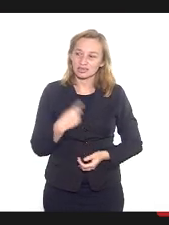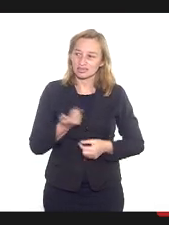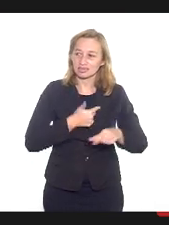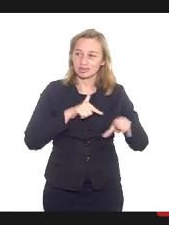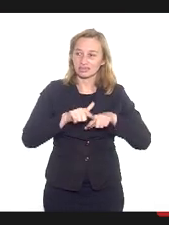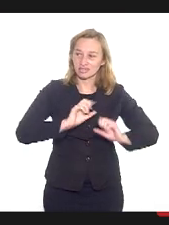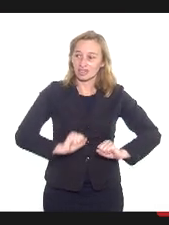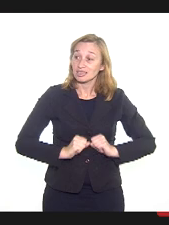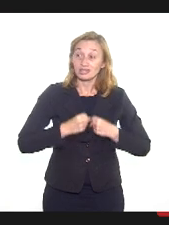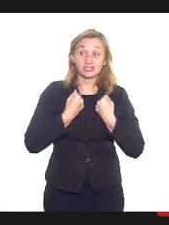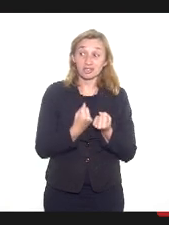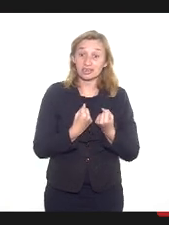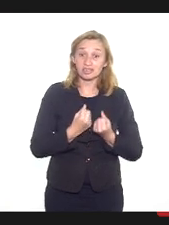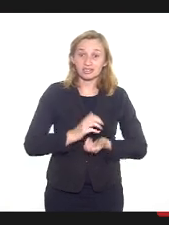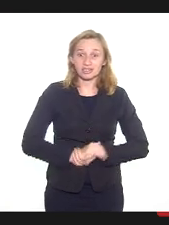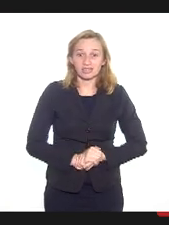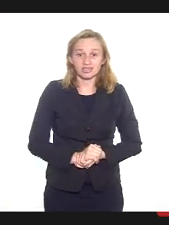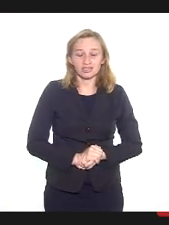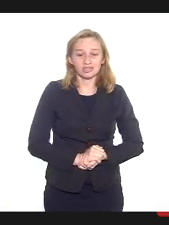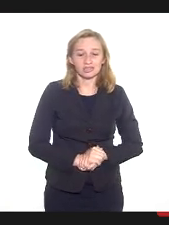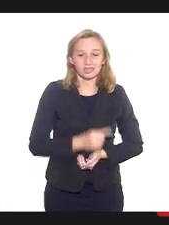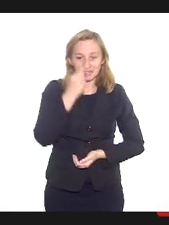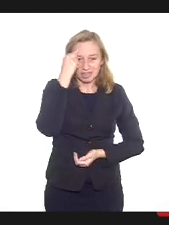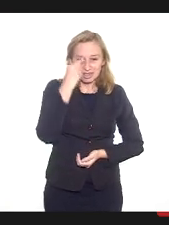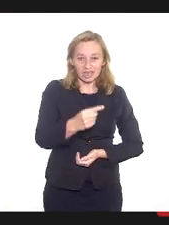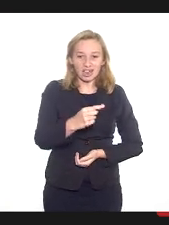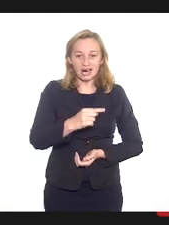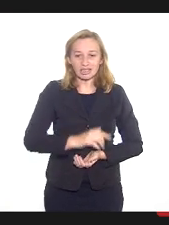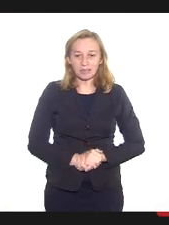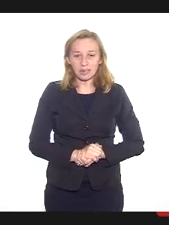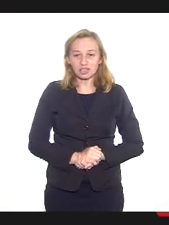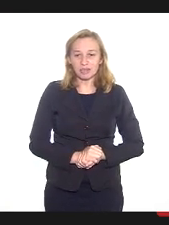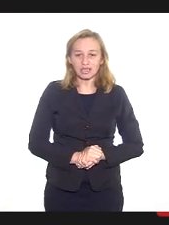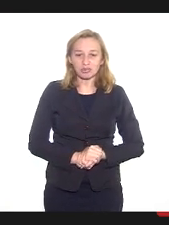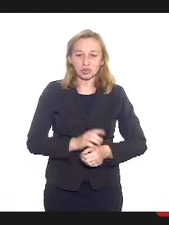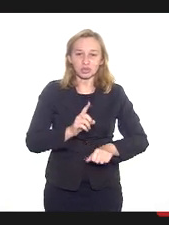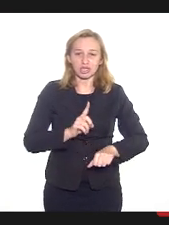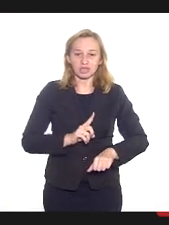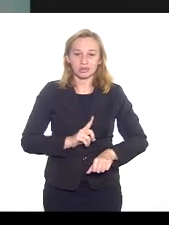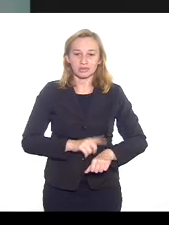nosso esforço para quem manda. Concordo com isso. Está certo, Átila?